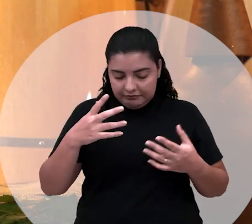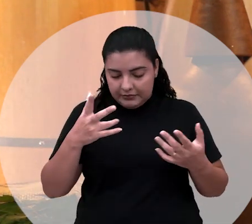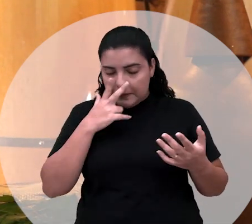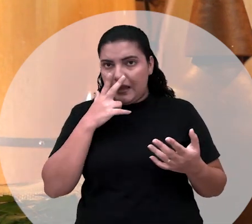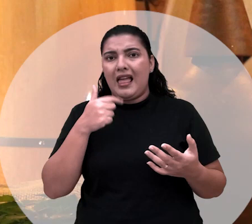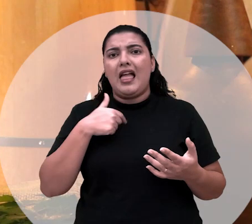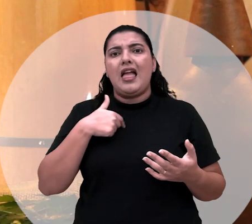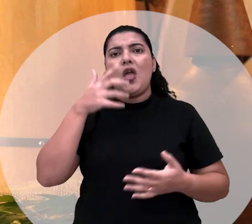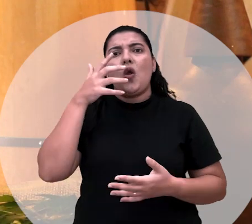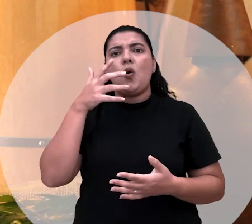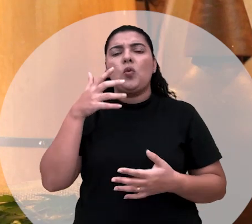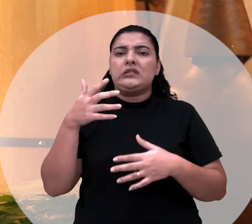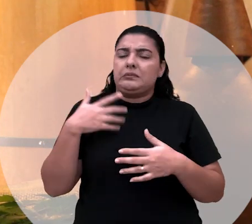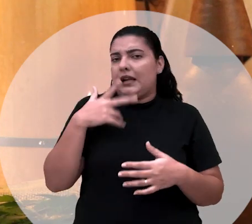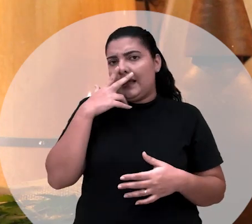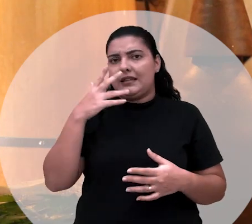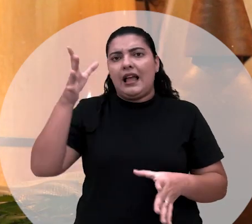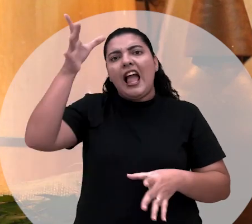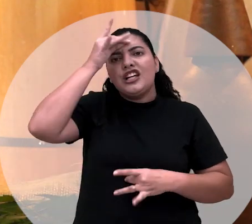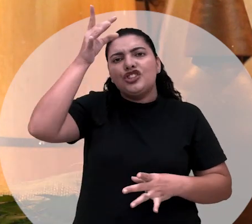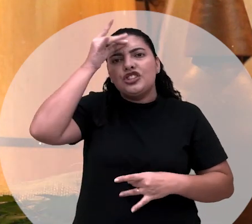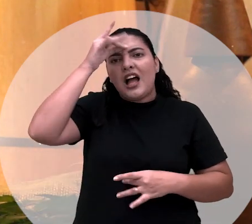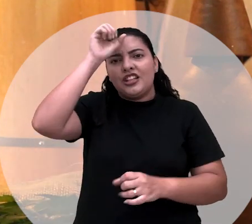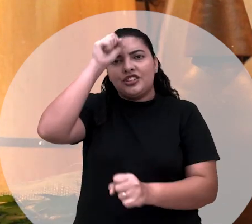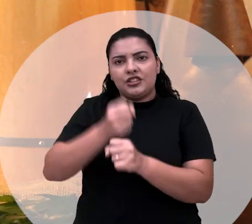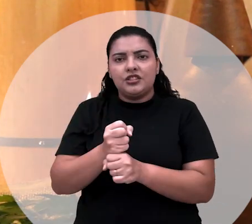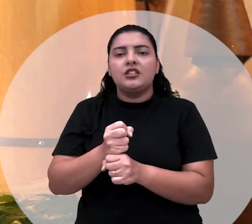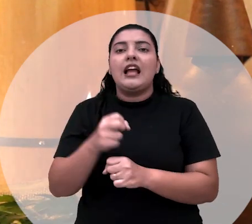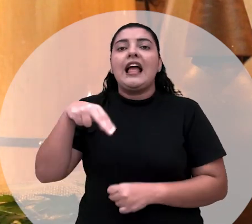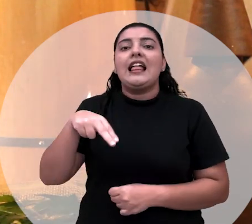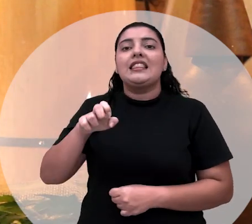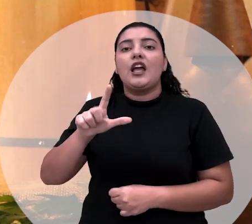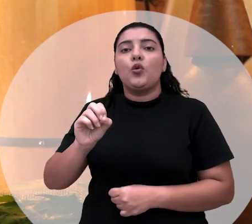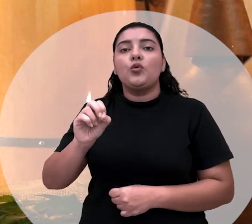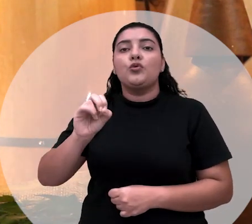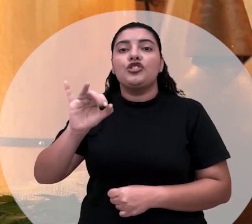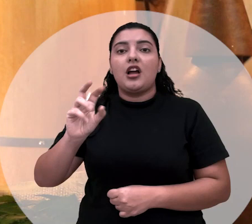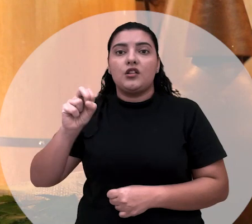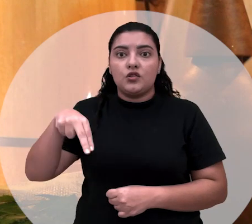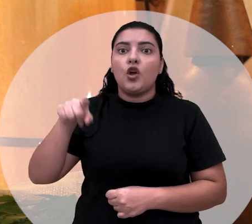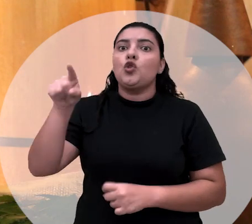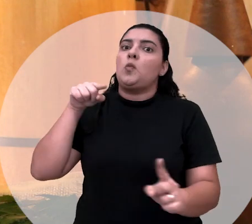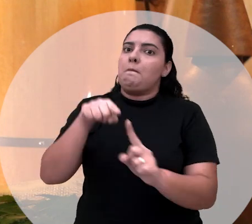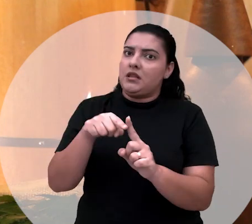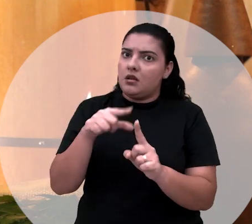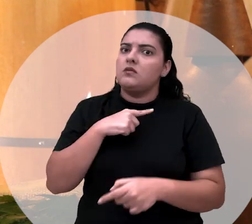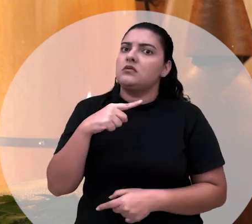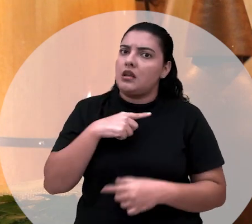tinha trabalhado com a entidade. E a entidade, chefe da casa, era seu negociante, disse... Olhou para mim e disse, minha filha, você tem uma missão para cumprir.